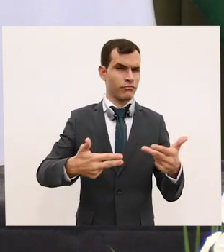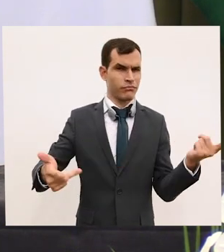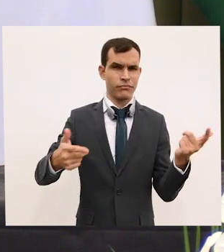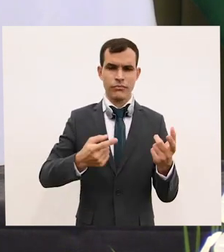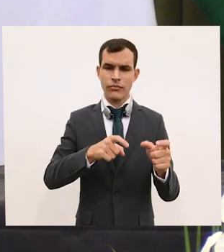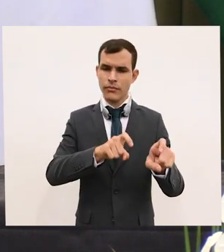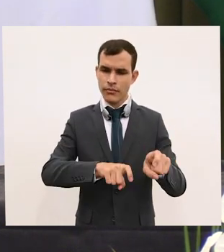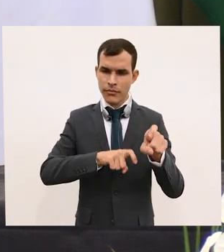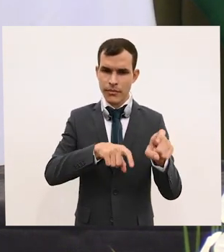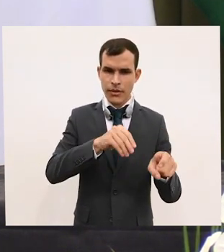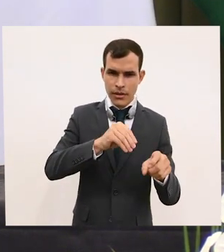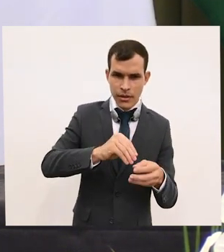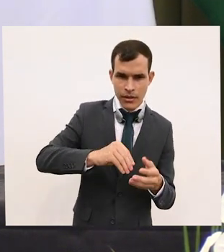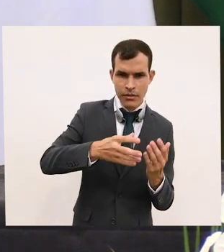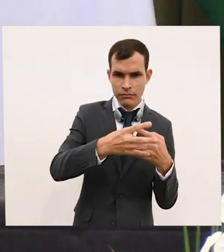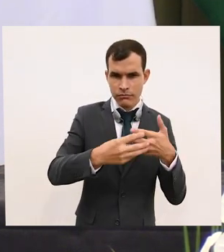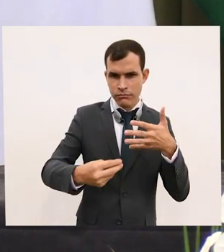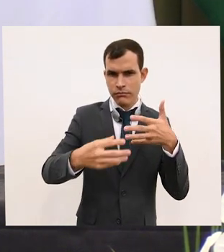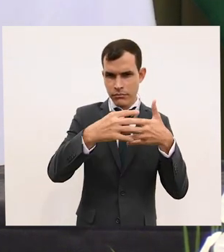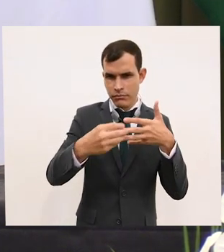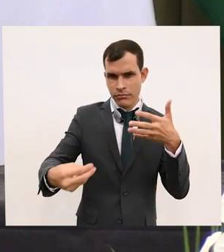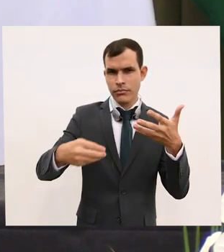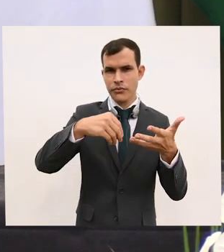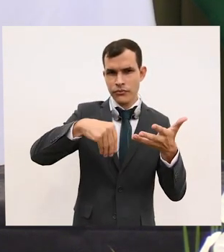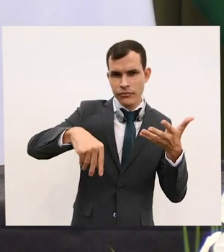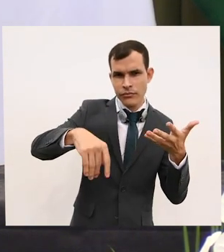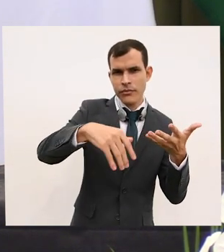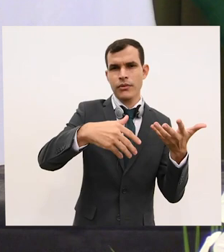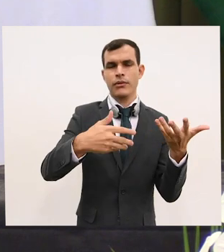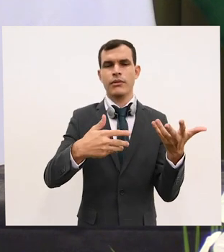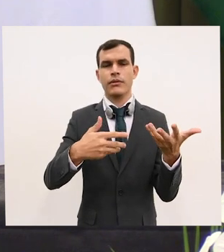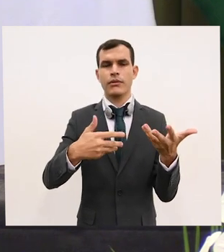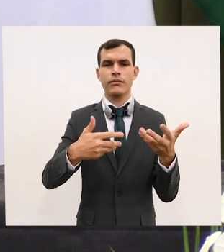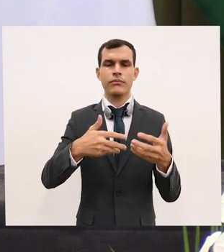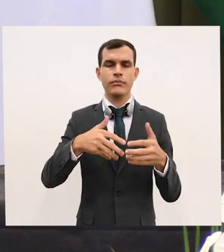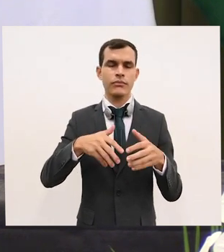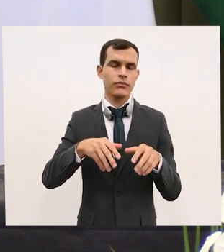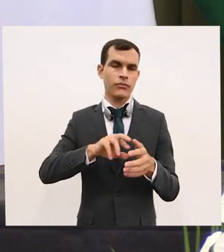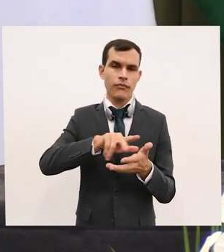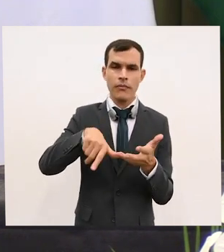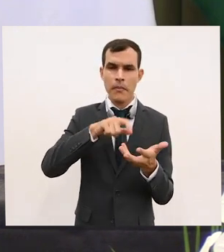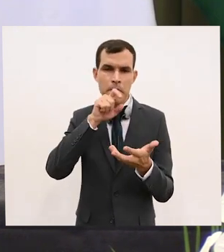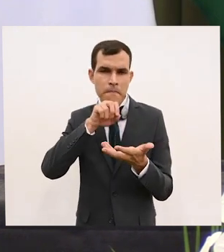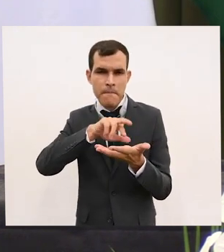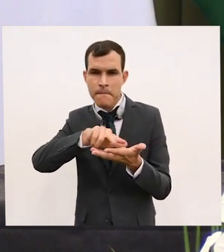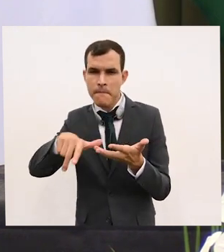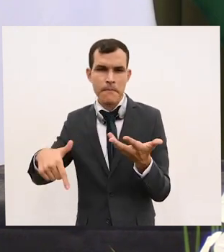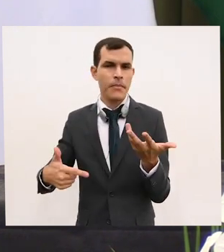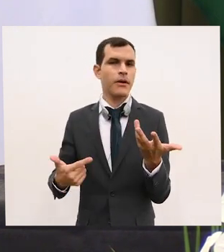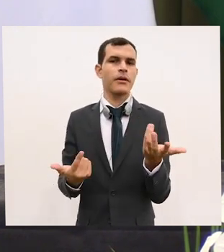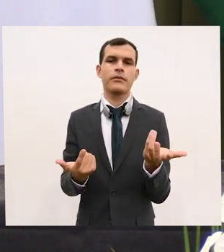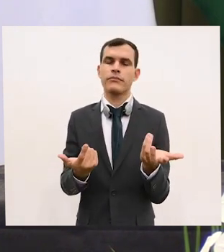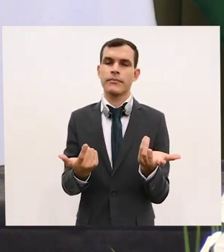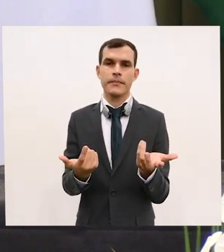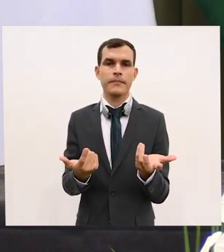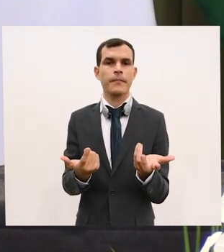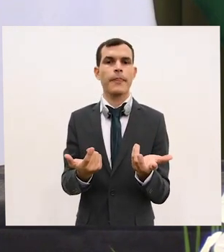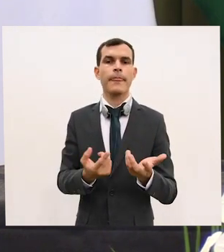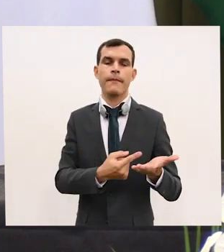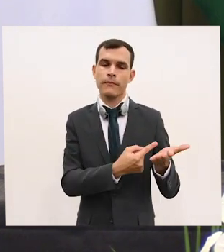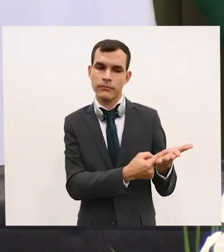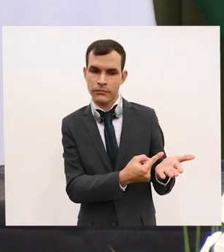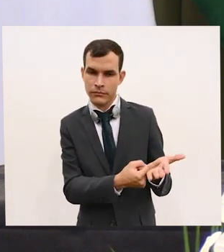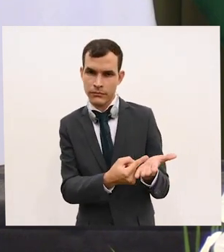bovina, quer dizer, os contratos foram mantidos e honrados. Isso tem claramente um valor. E o que nós dissemos foi que, para